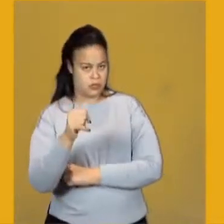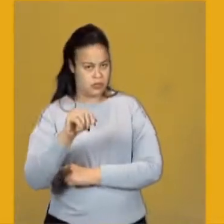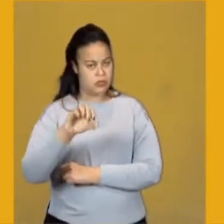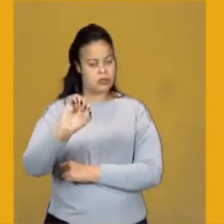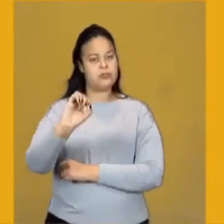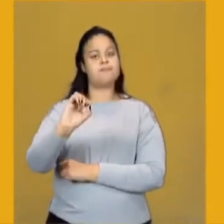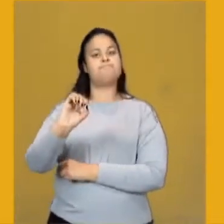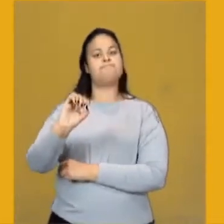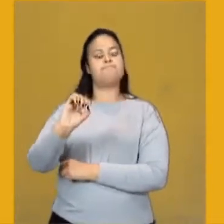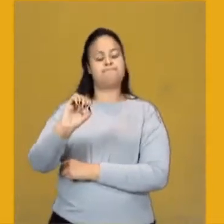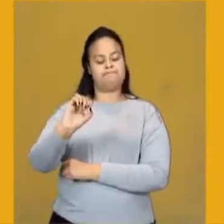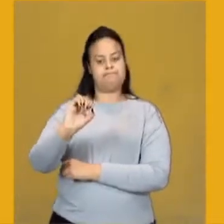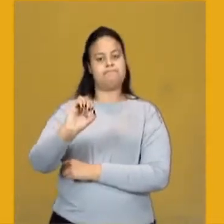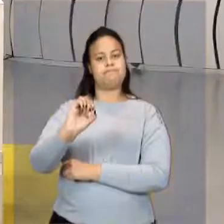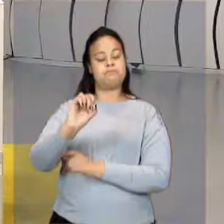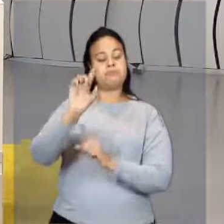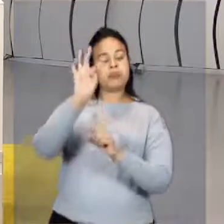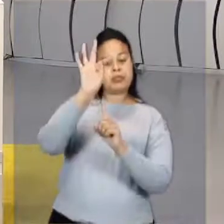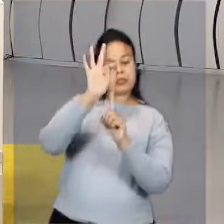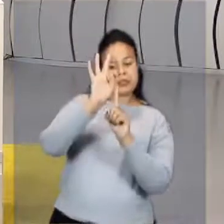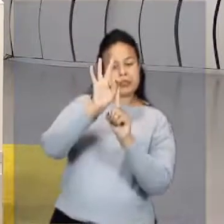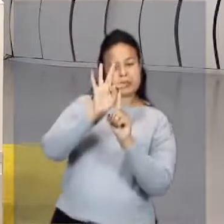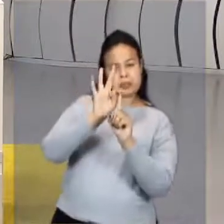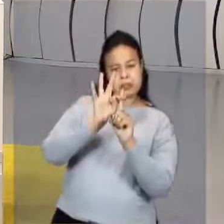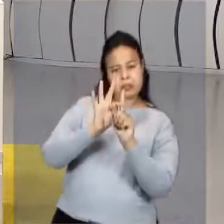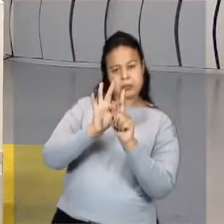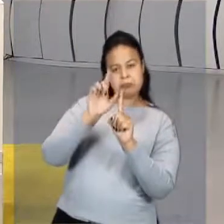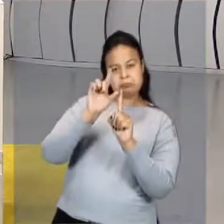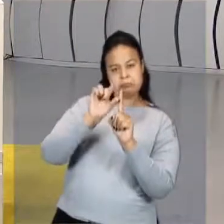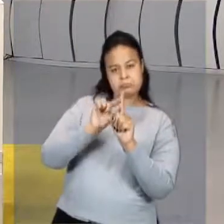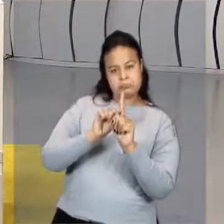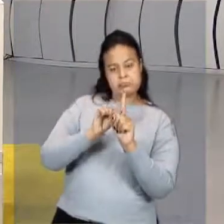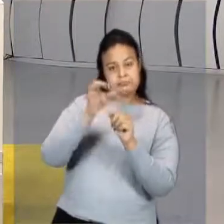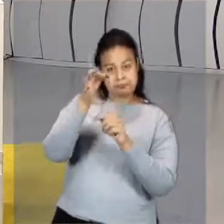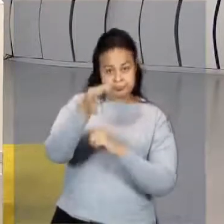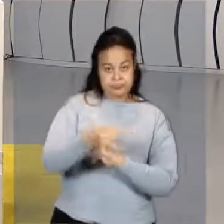marcaram a menor temperatura. Certo?